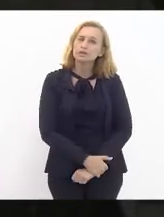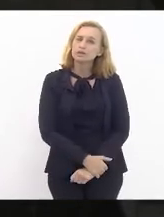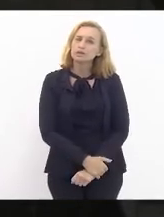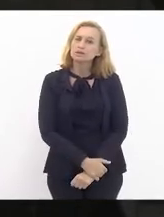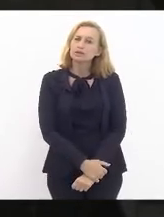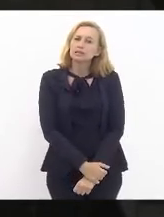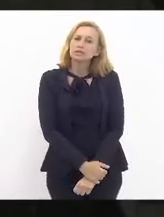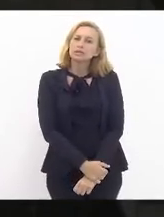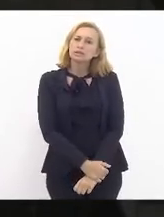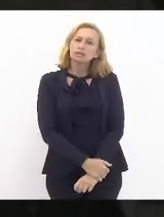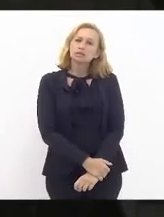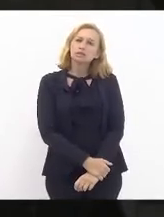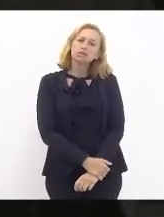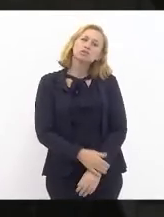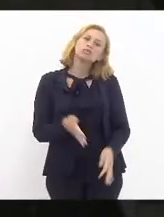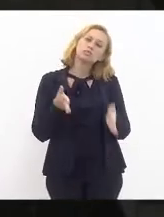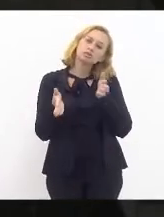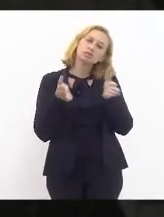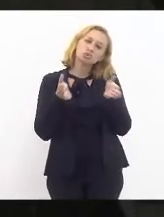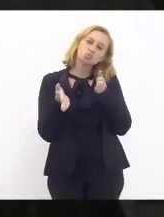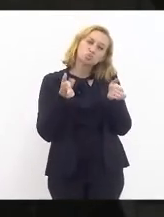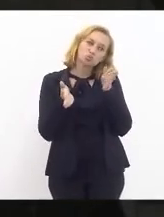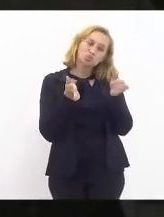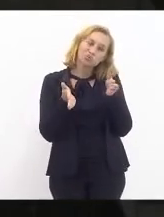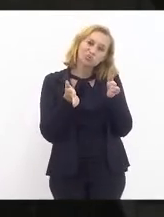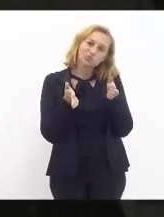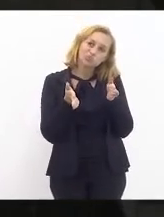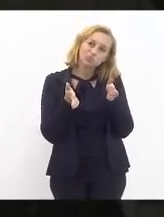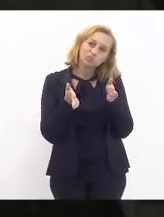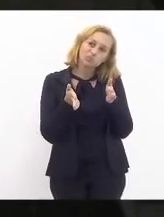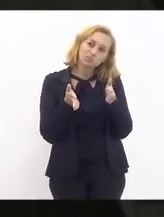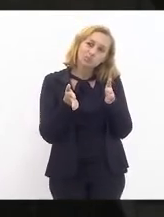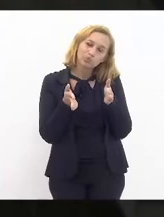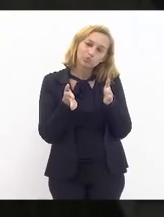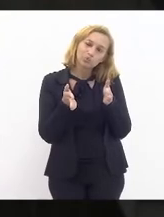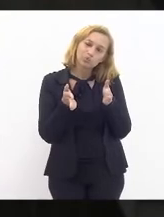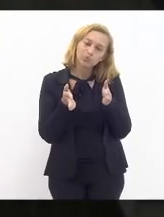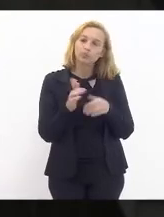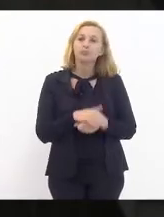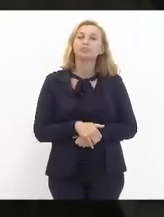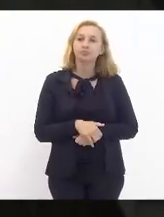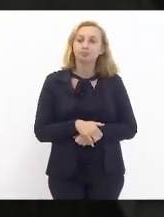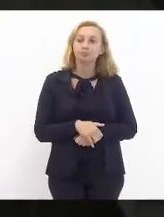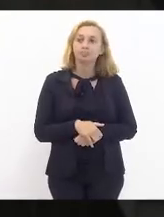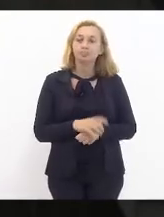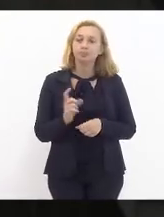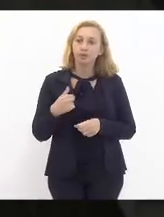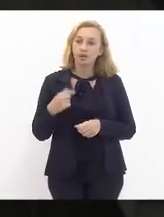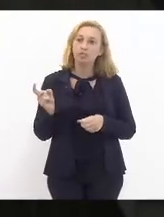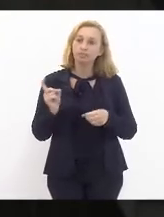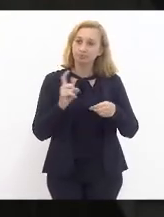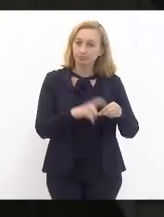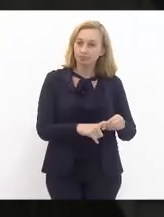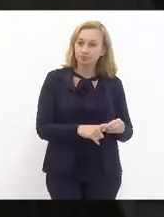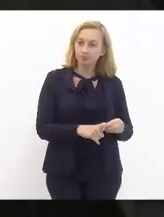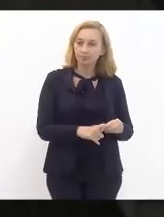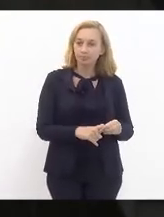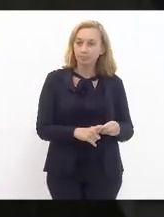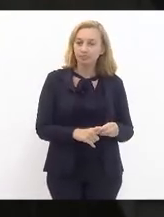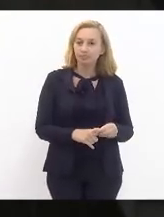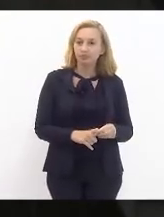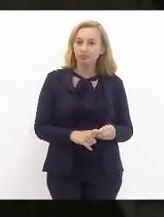dos últimos tempos do qual tive filiado e ainda estou ao